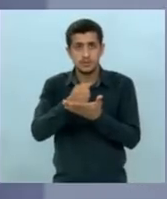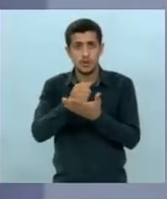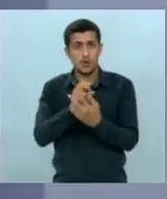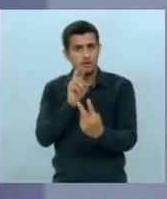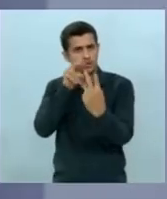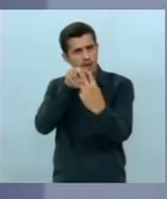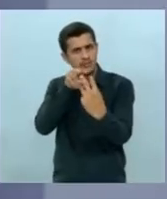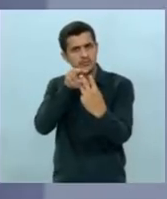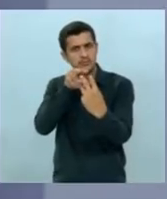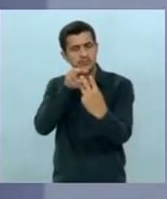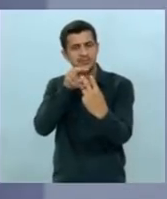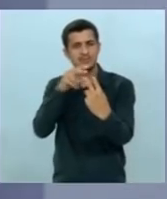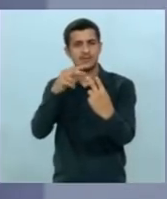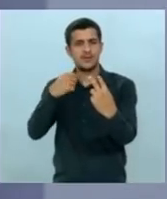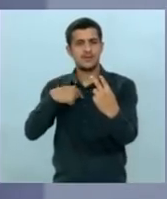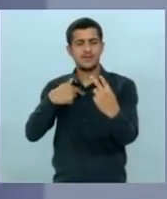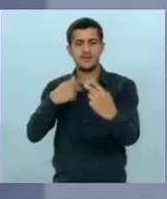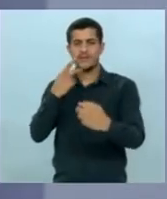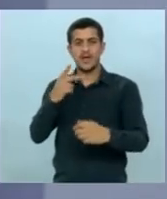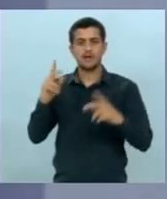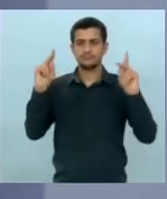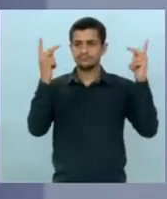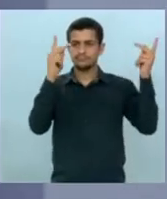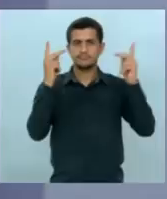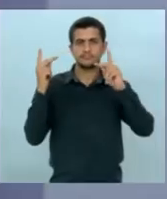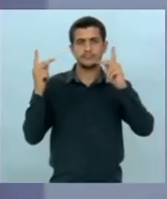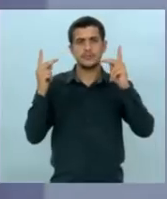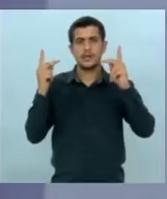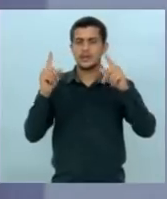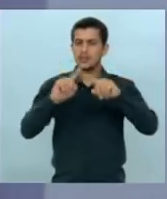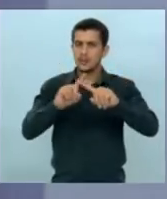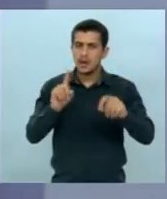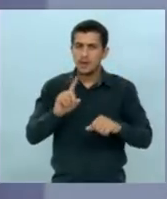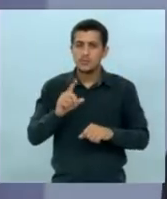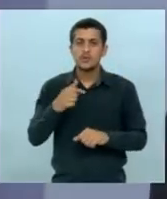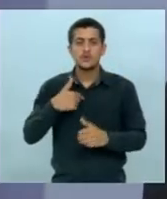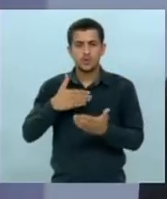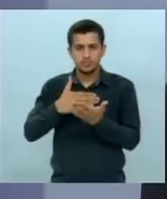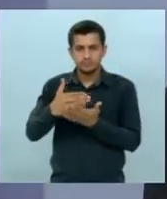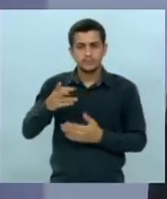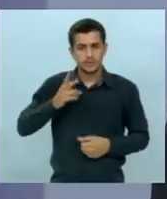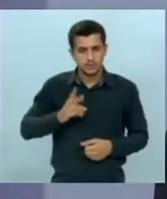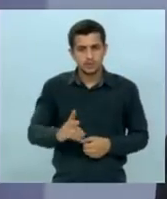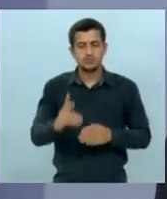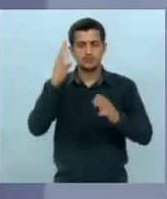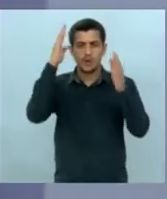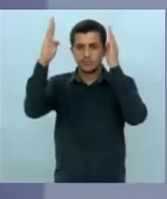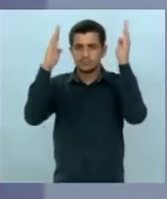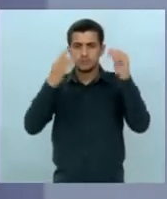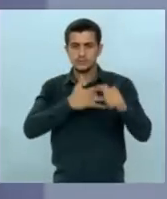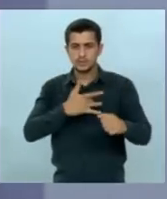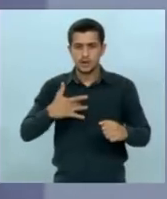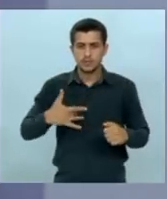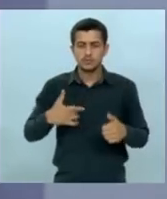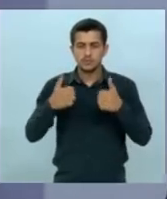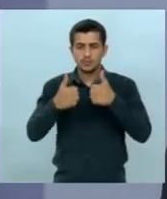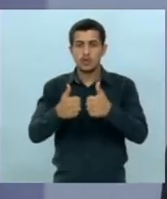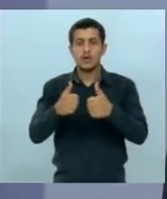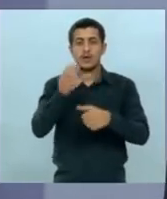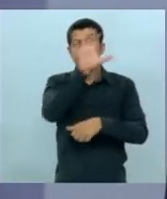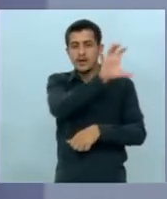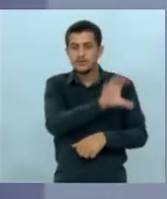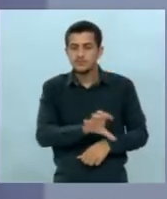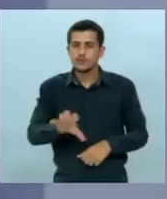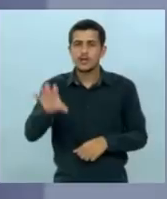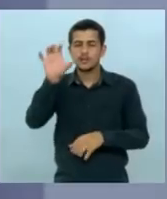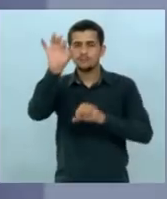e principalmente não ganhar as eleições por ganhar mas ganhar para continuar com a caravana da saúde finalizar a regionalização